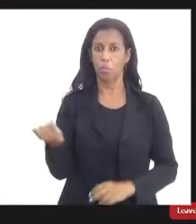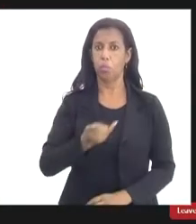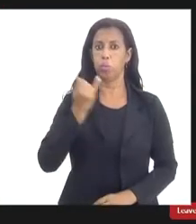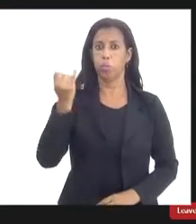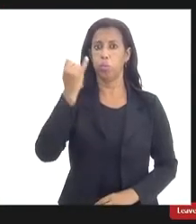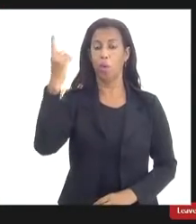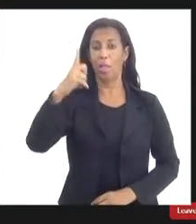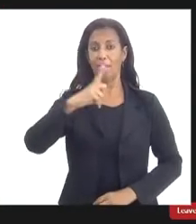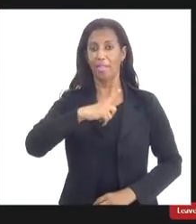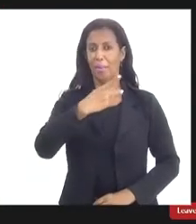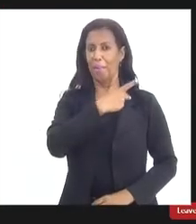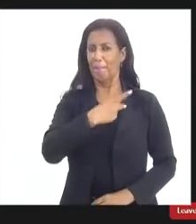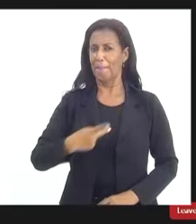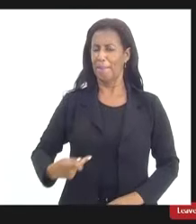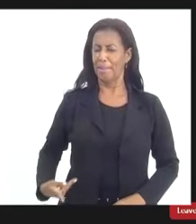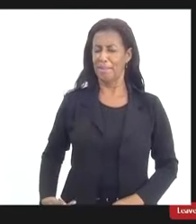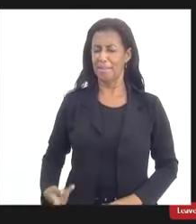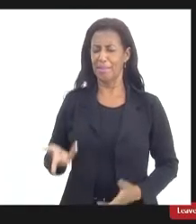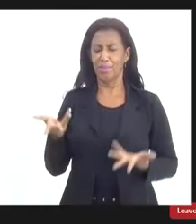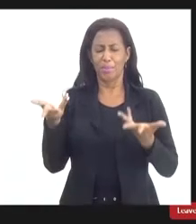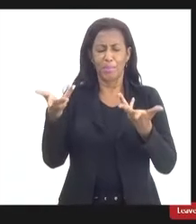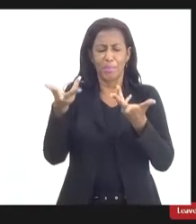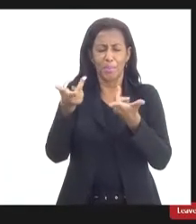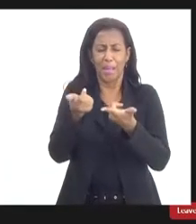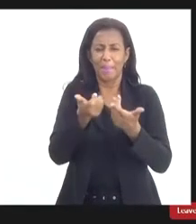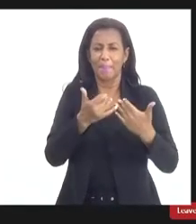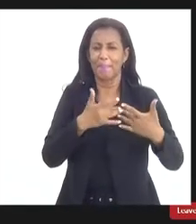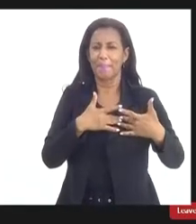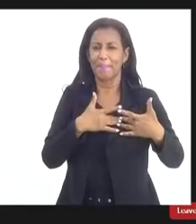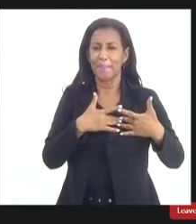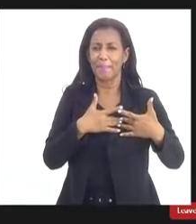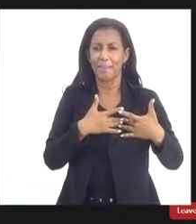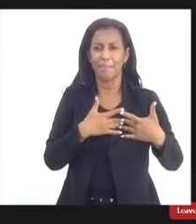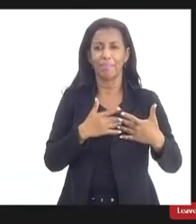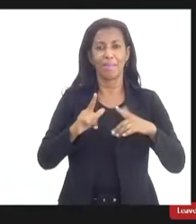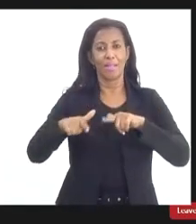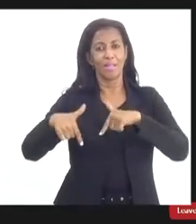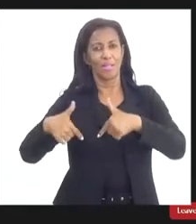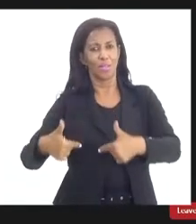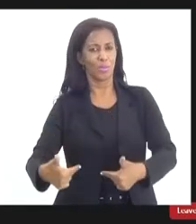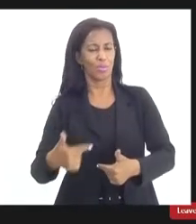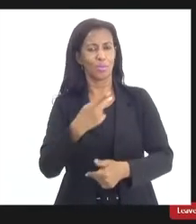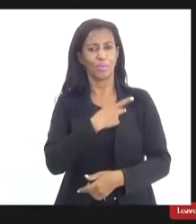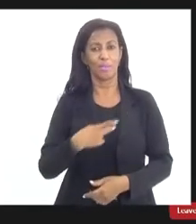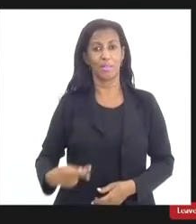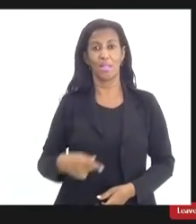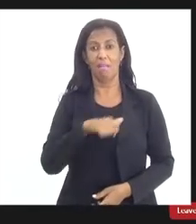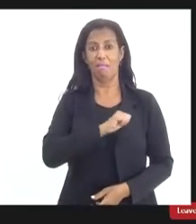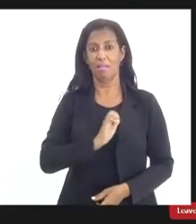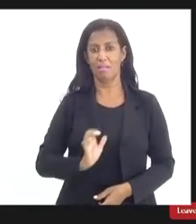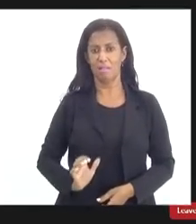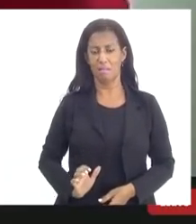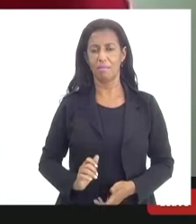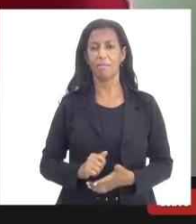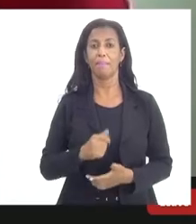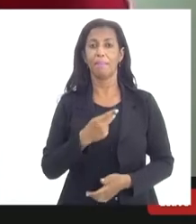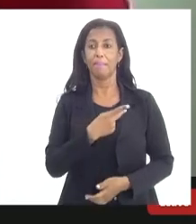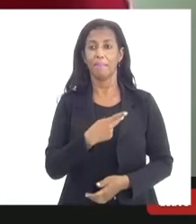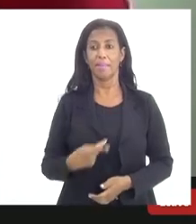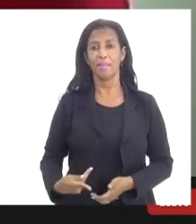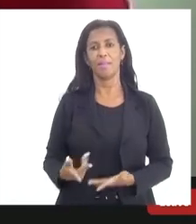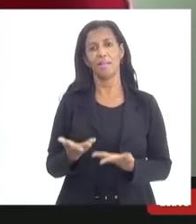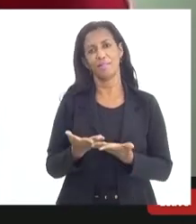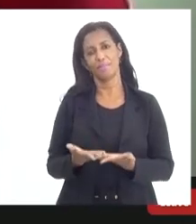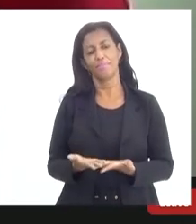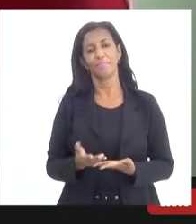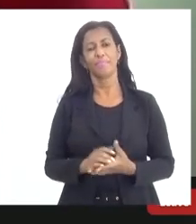temos um presidente muito sensível quero registrar aqui as ações do presidente André Siciliano presidente André